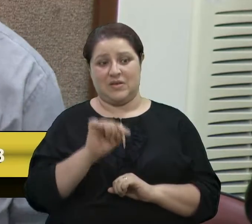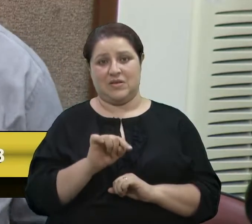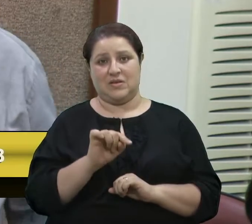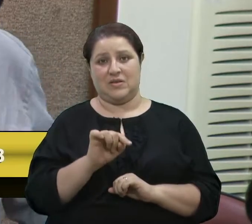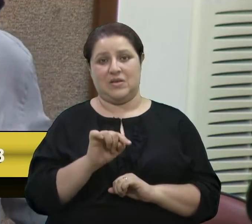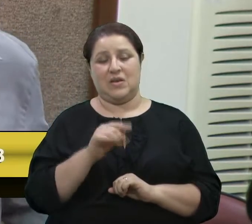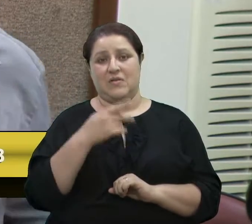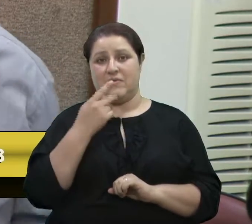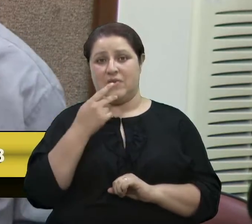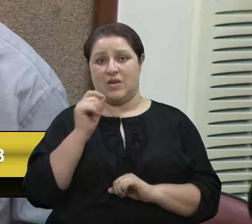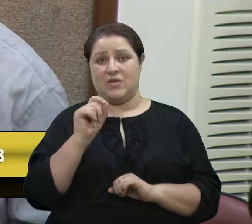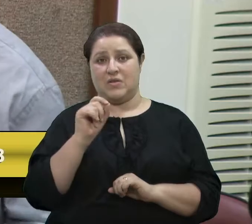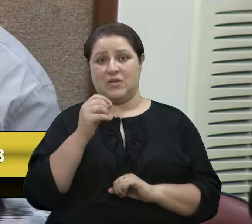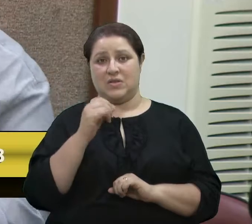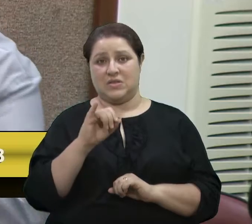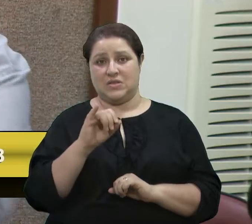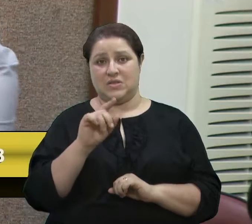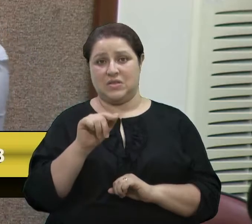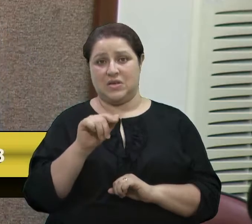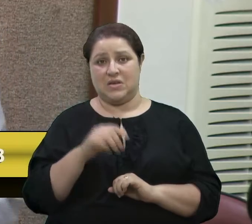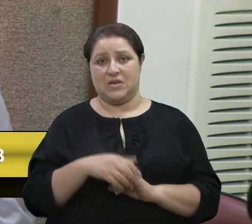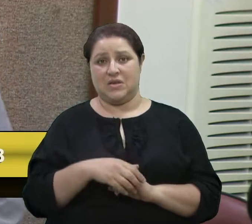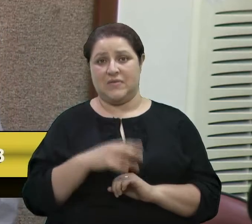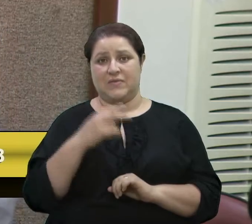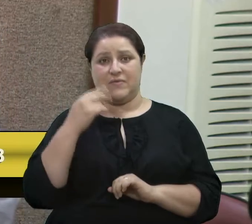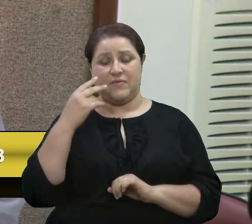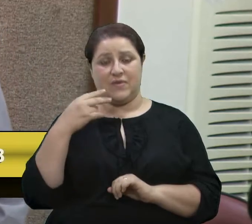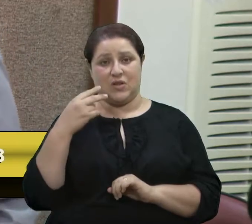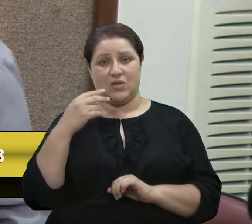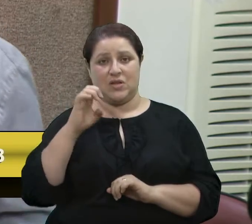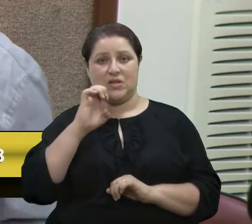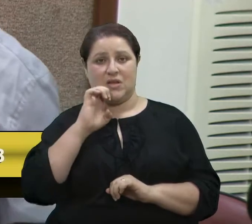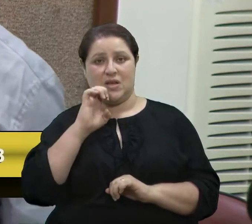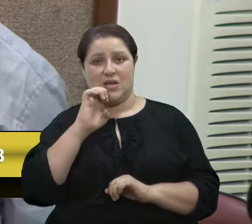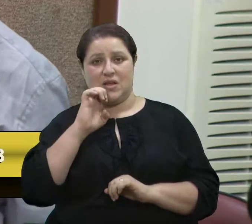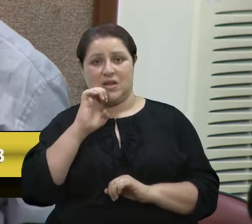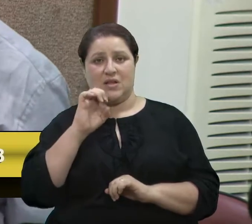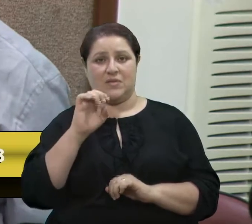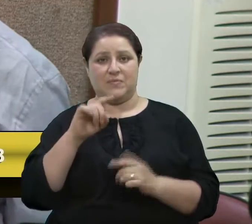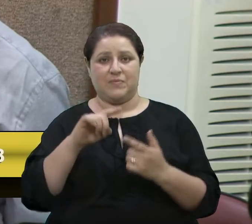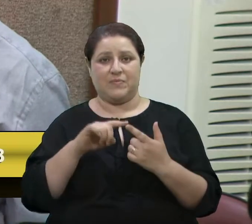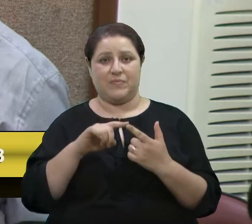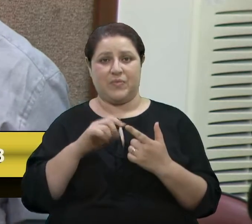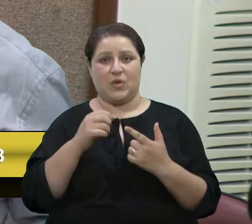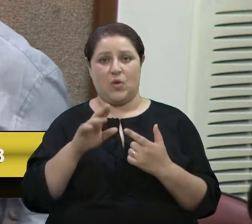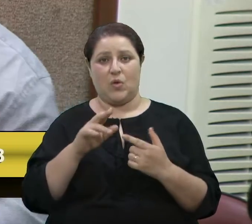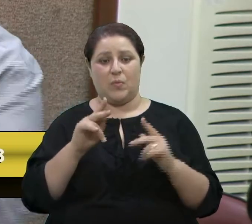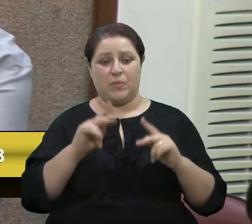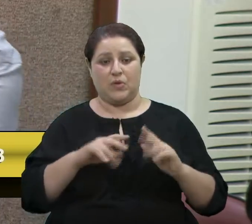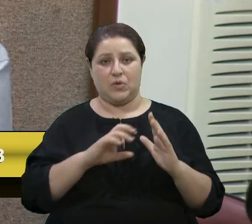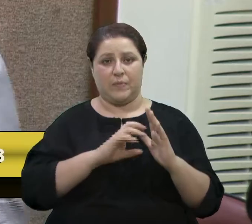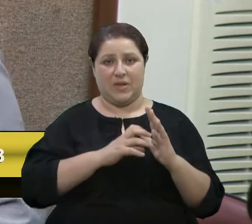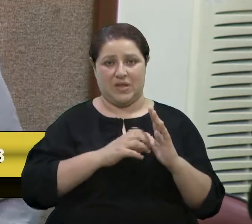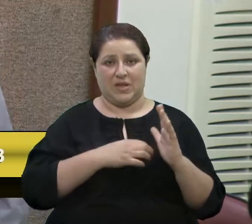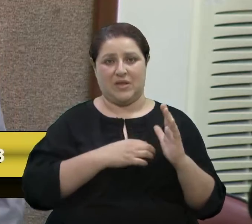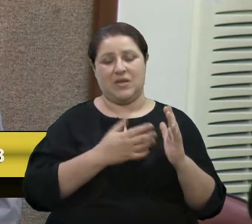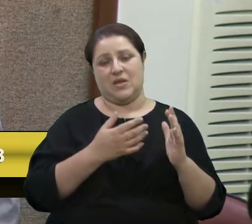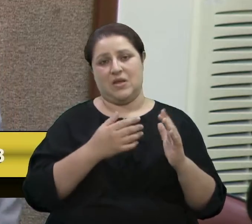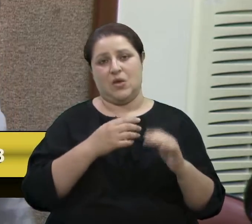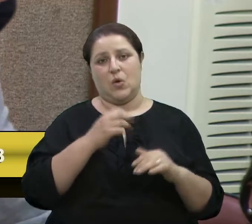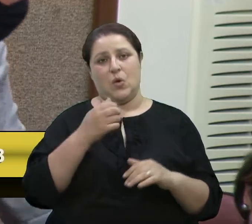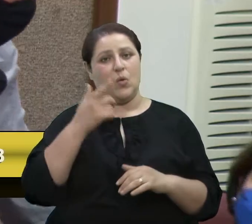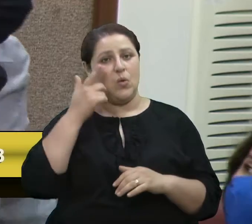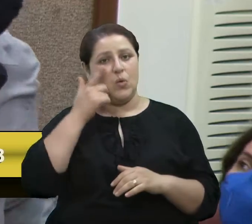queria dizer assim, se fosse a vereadora Estena, se fosse o candidato do PT, se fosse o vereador Lucas,